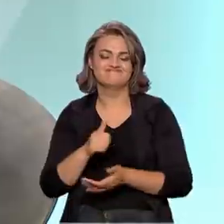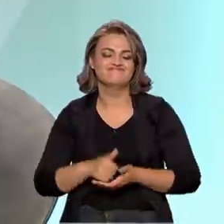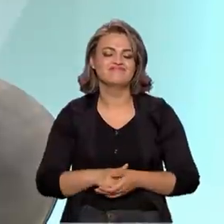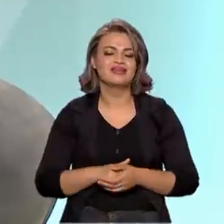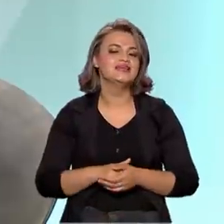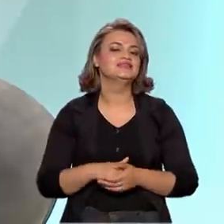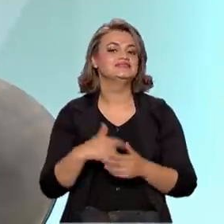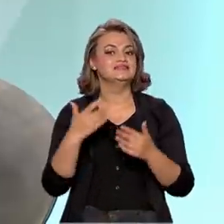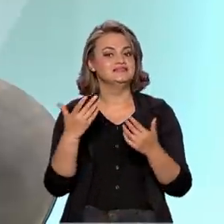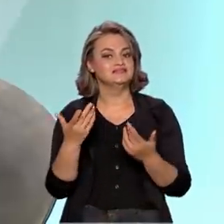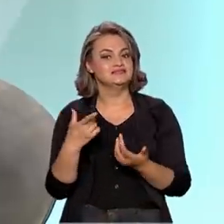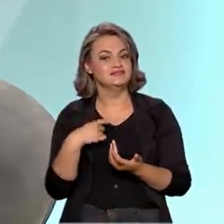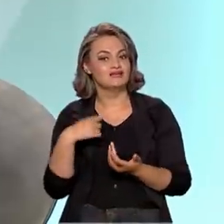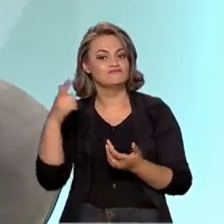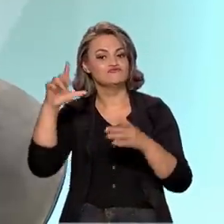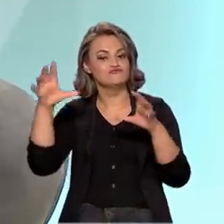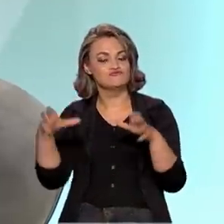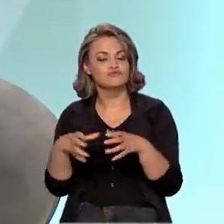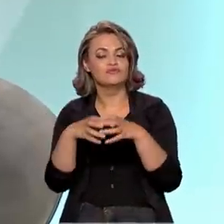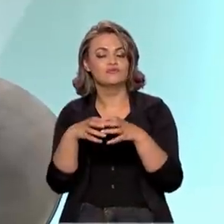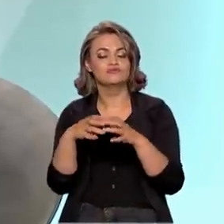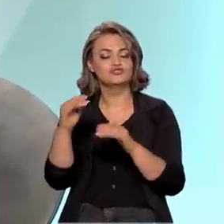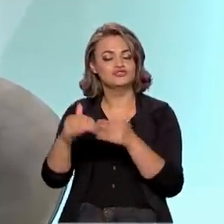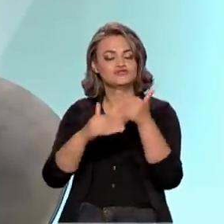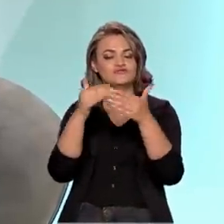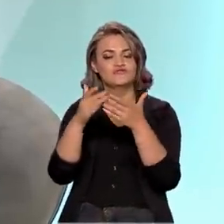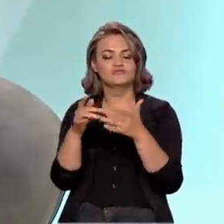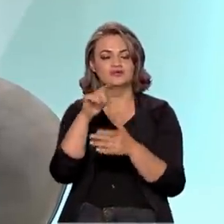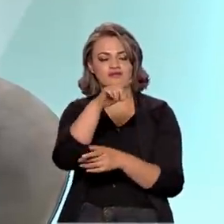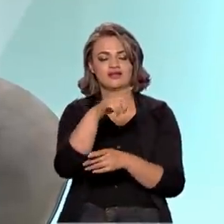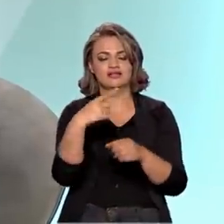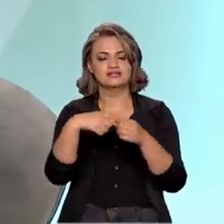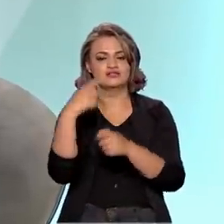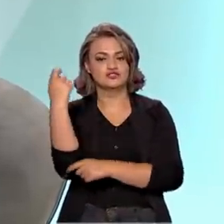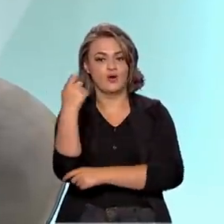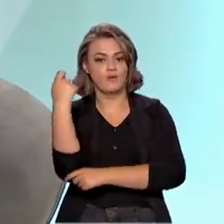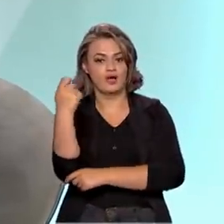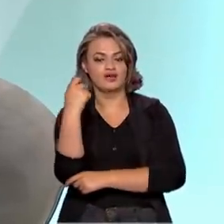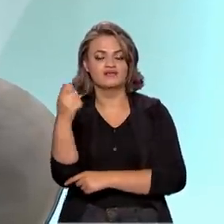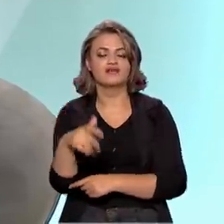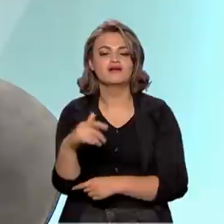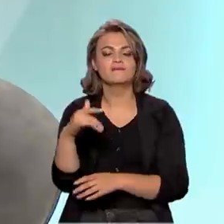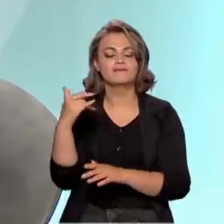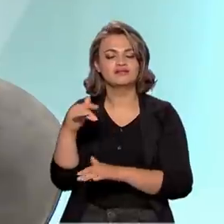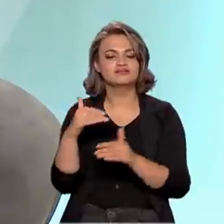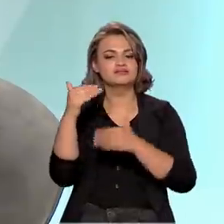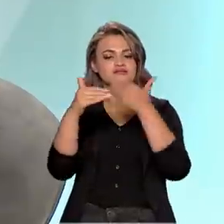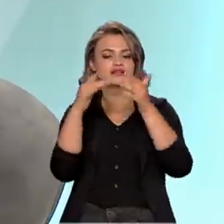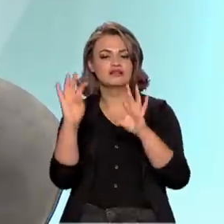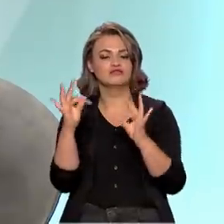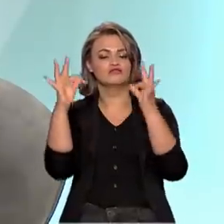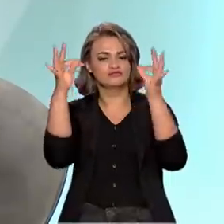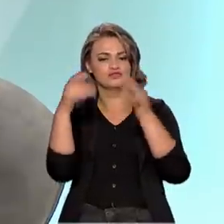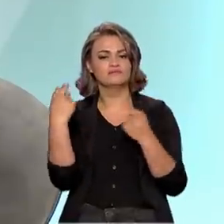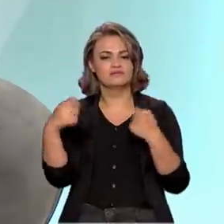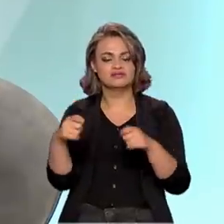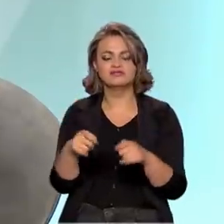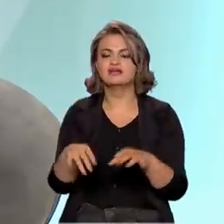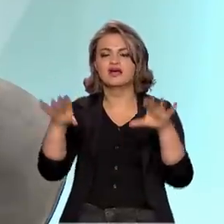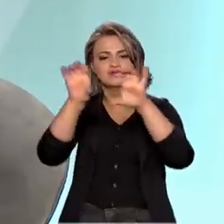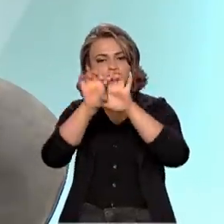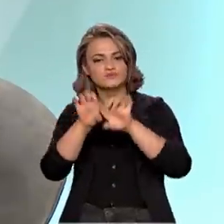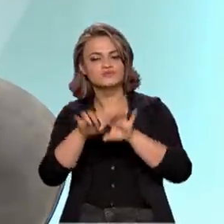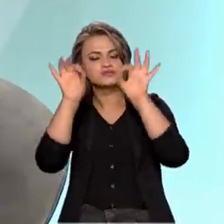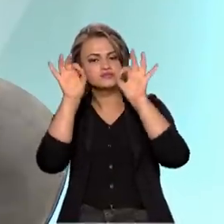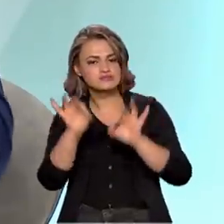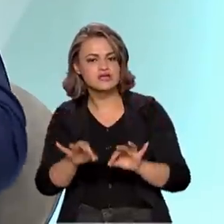Nós temos o Comitê de Desenvolvimento Integrado de Alcântara, para desenvolver as tecnologias necessárias, a infraestrutura